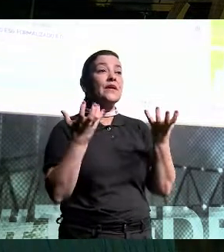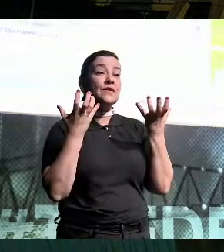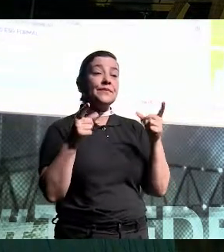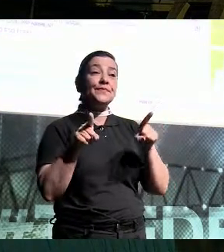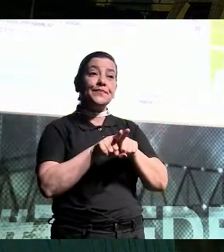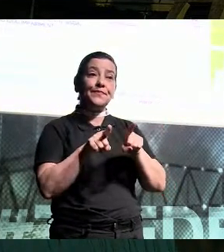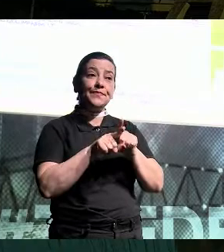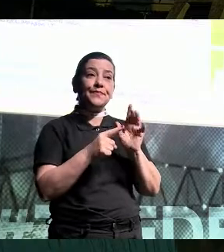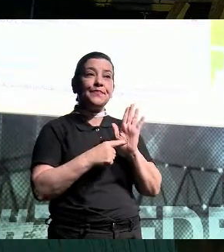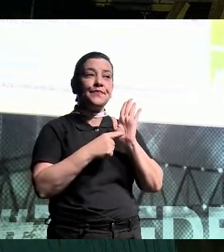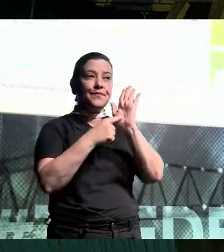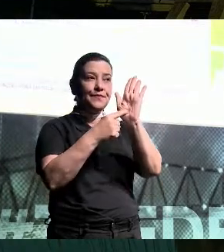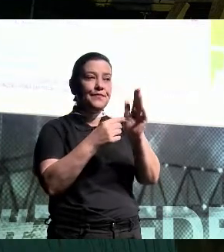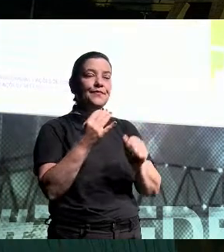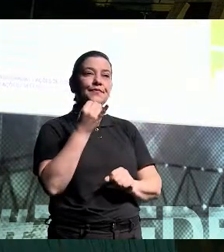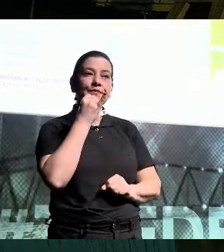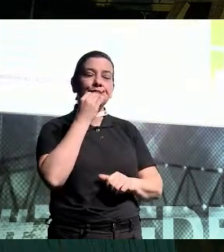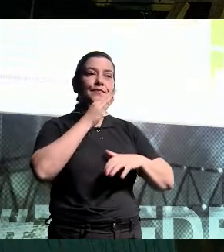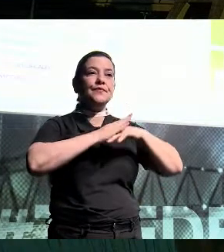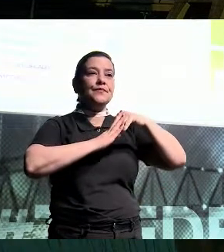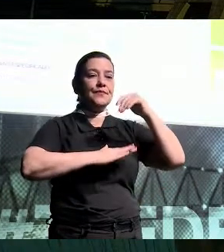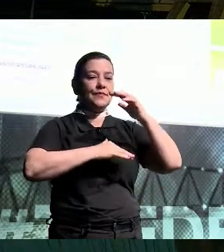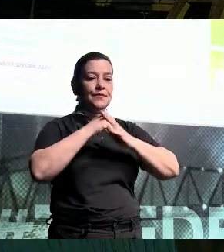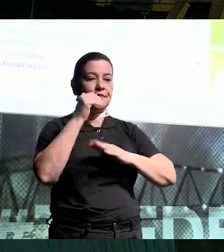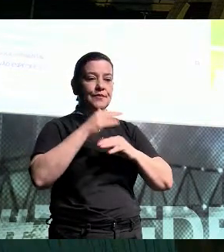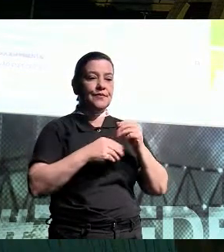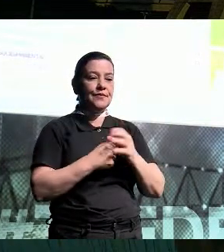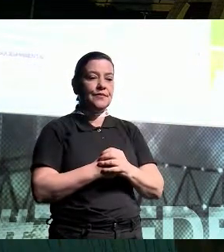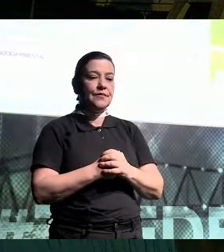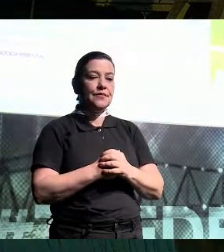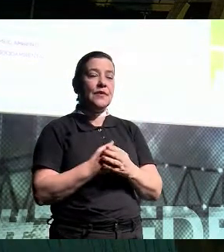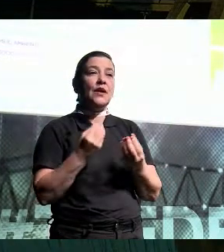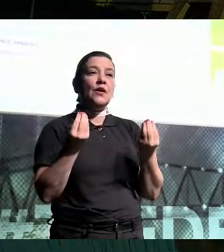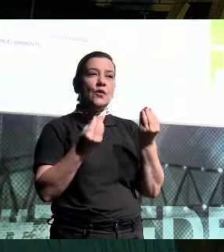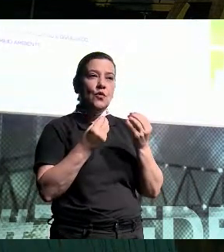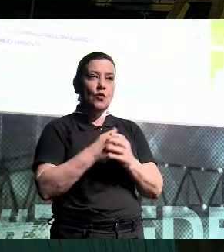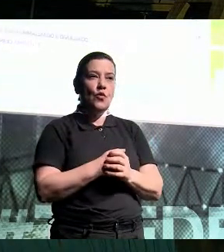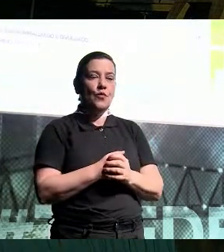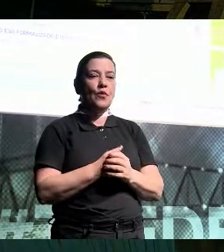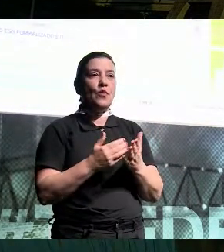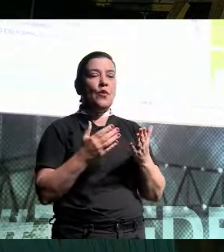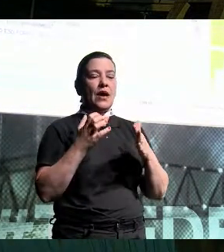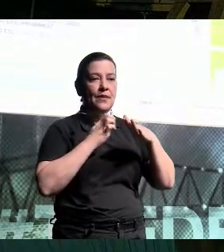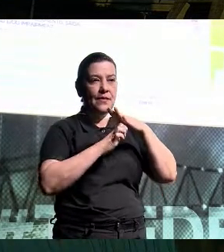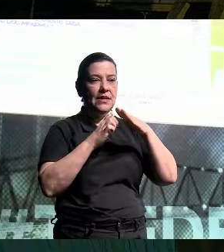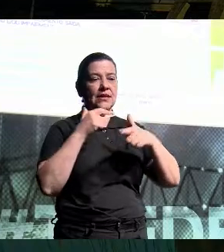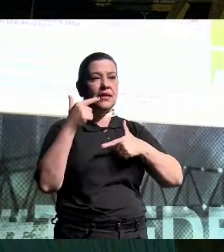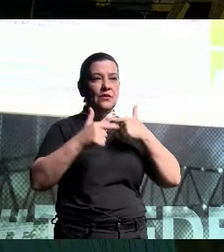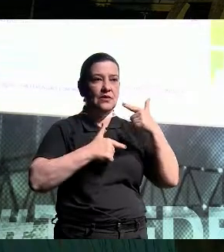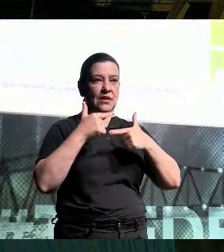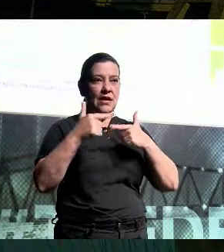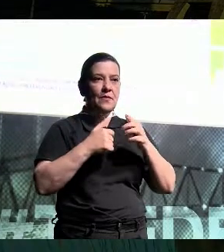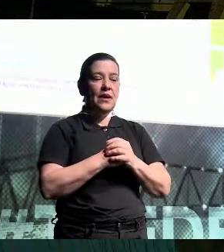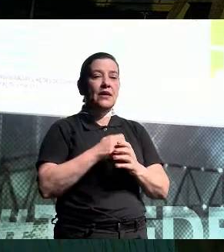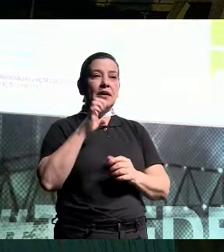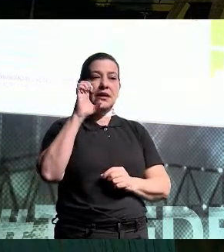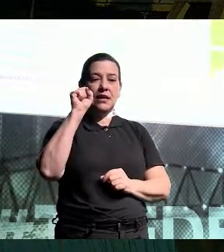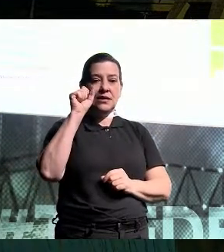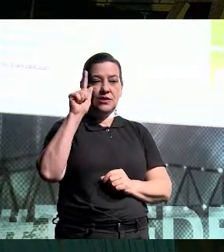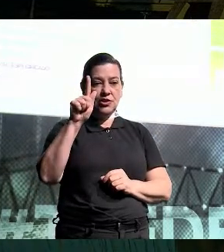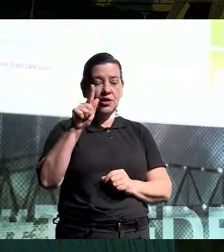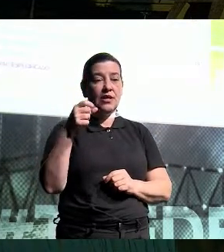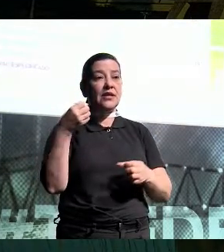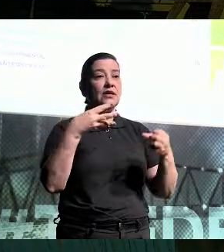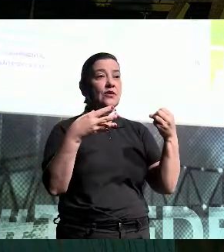vocês um exemplo prático de como na Pangeia, que é a empresa que eu estou hoje, um ecossistema de ESG e